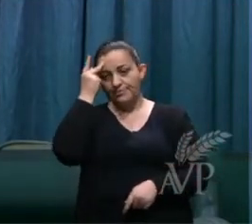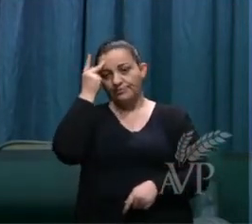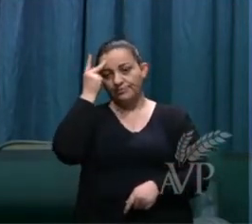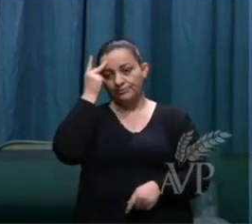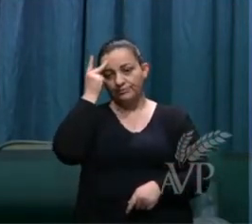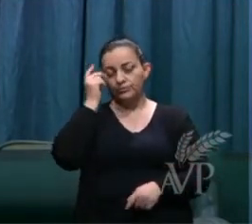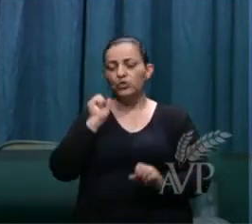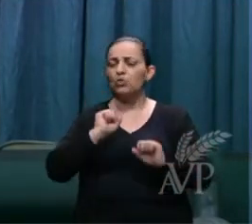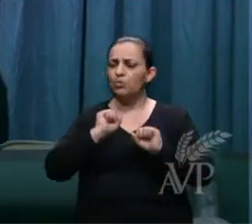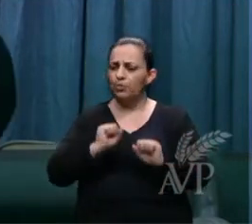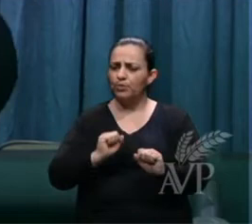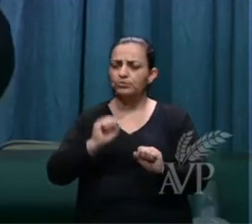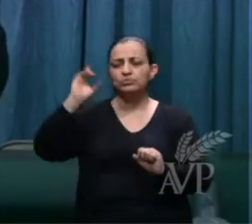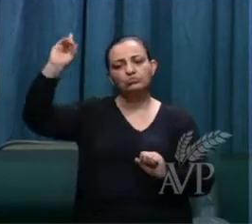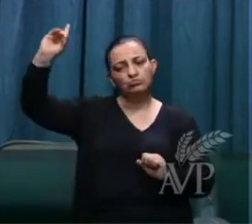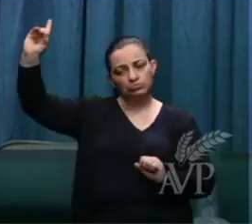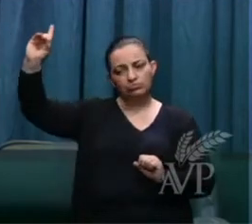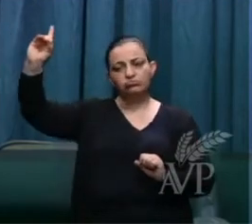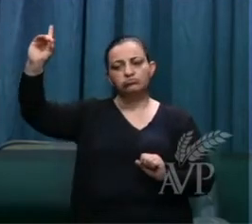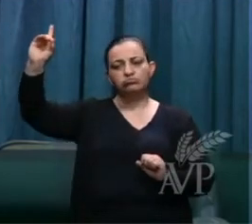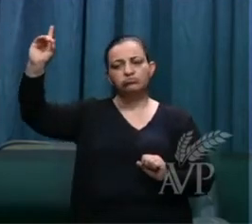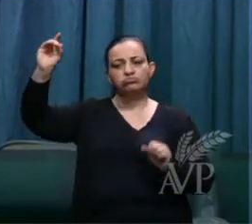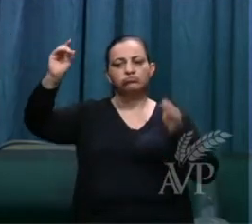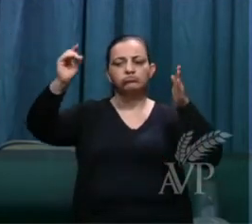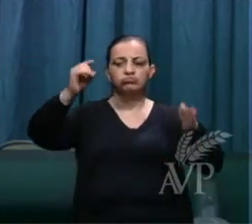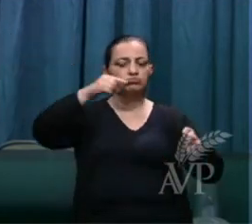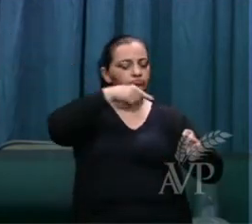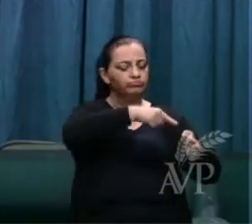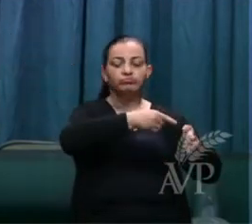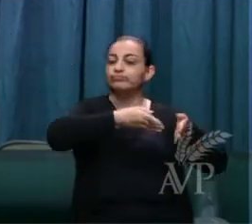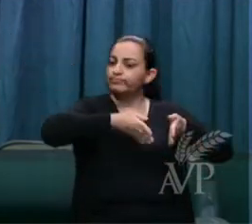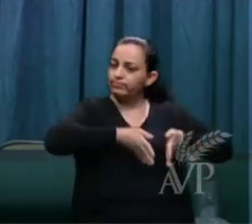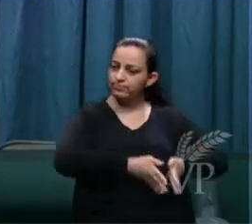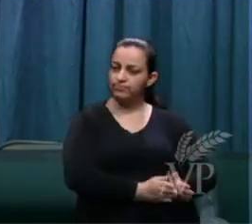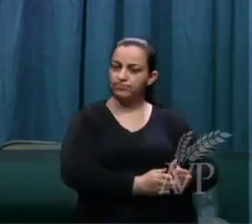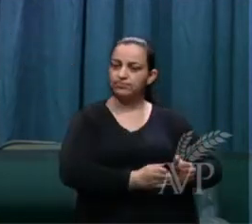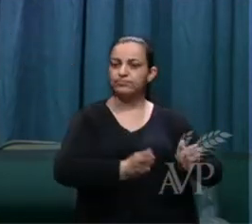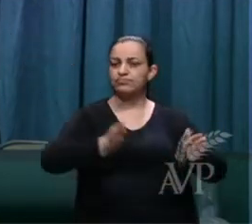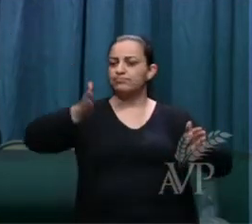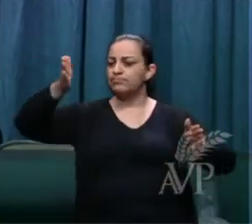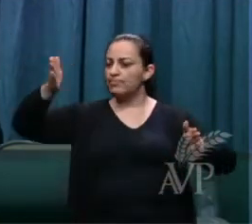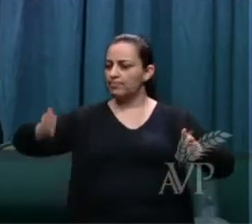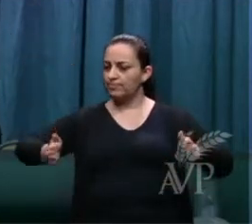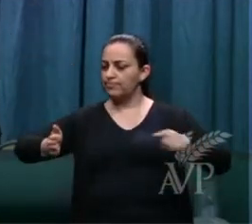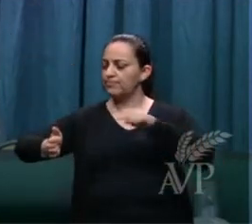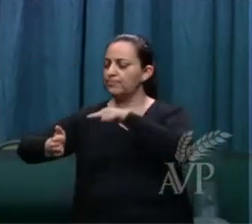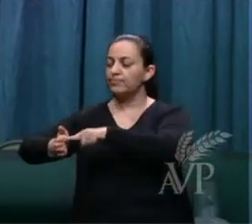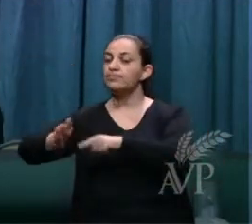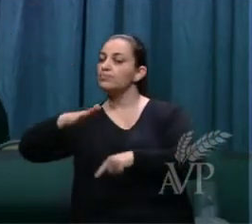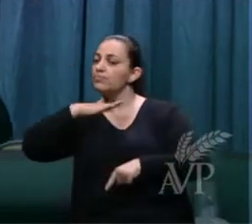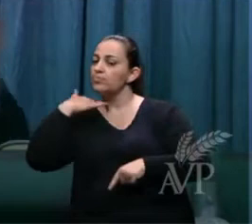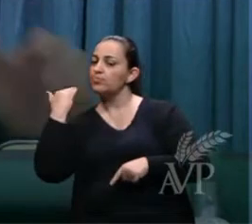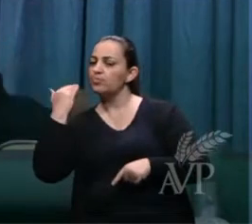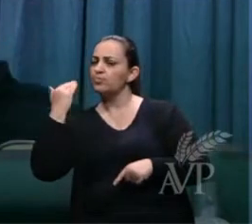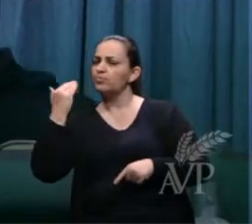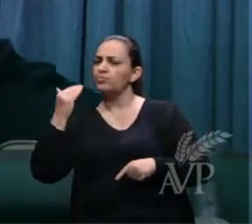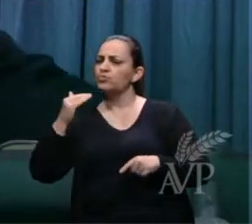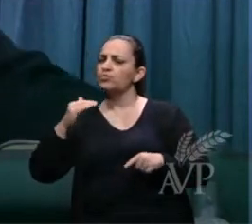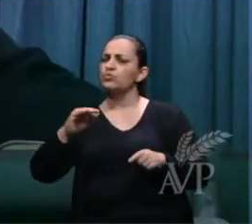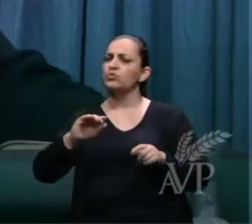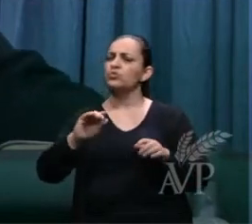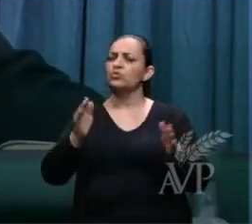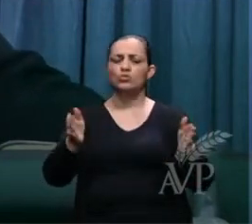Pode ver, Deus pôs a mão aqui no nascimento e tivemos a morte. O mais é você que vai